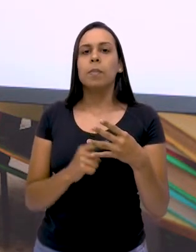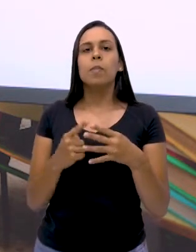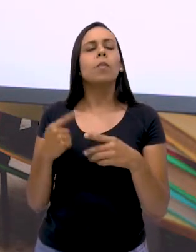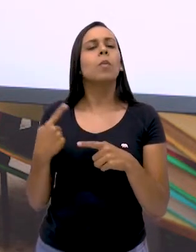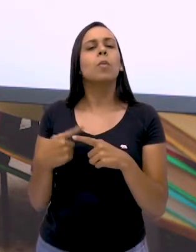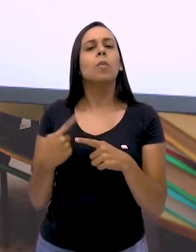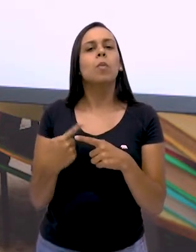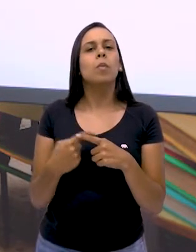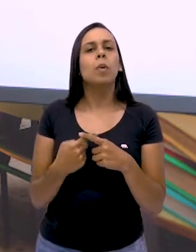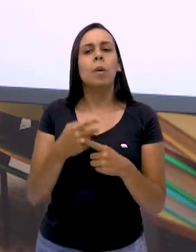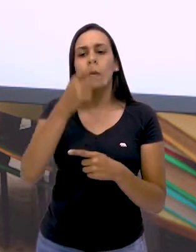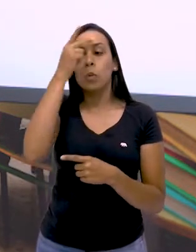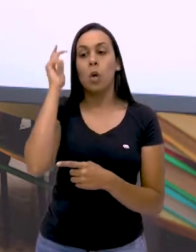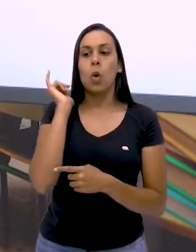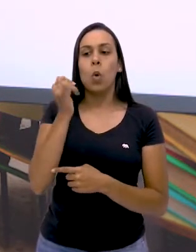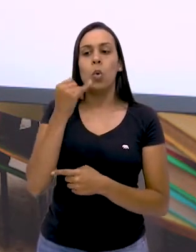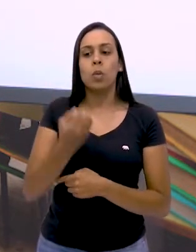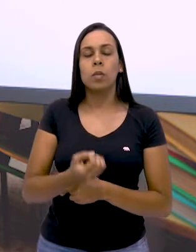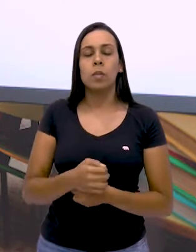o relato pessoal?